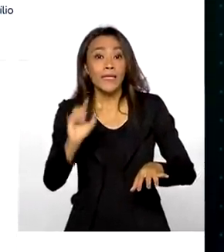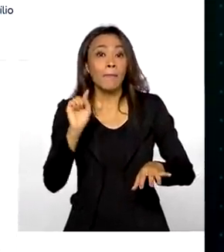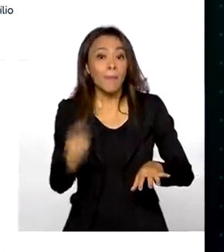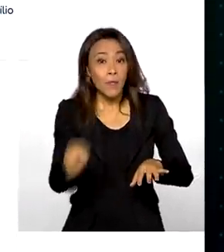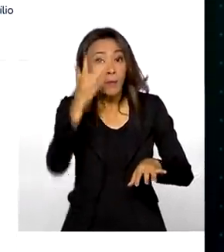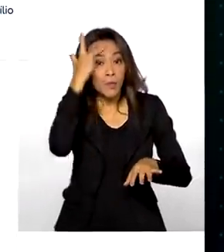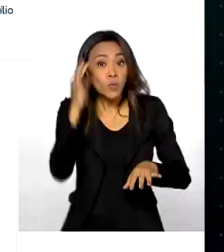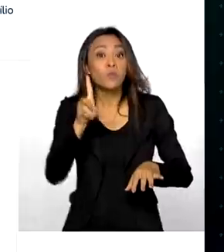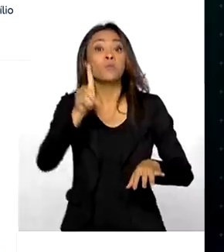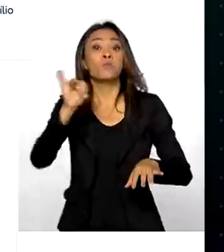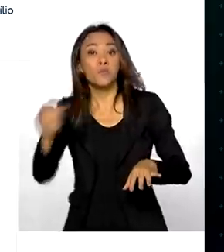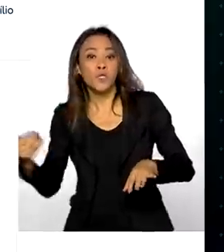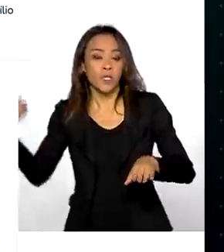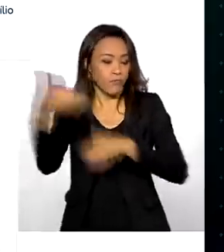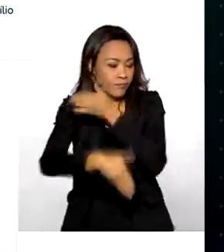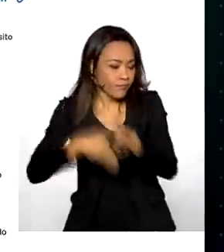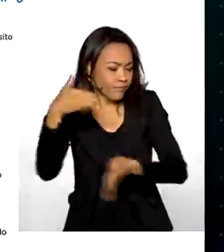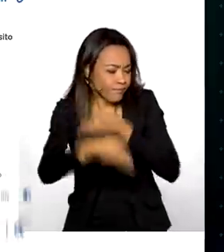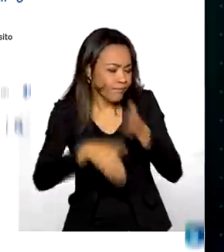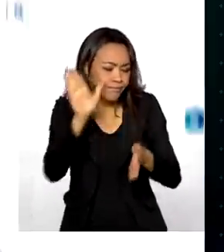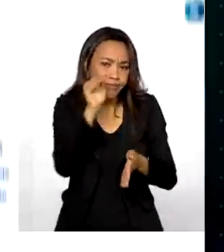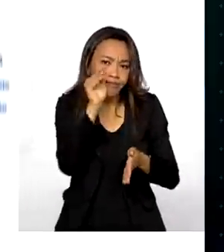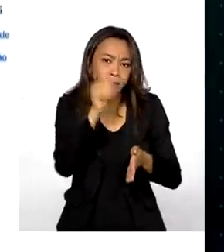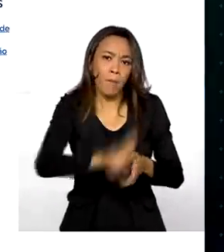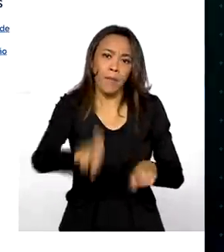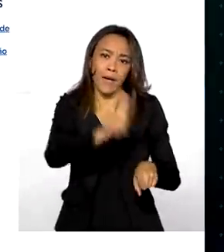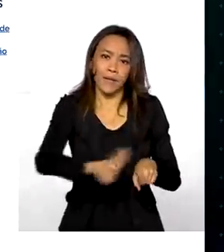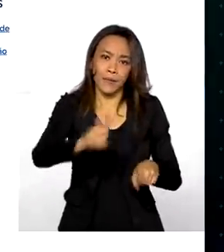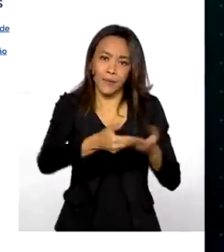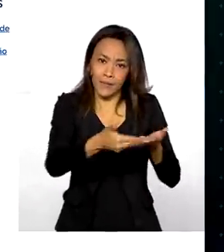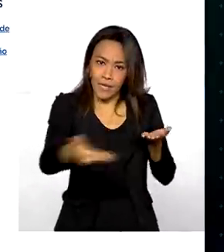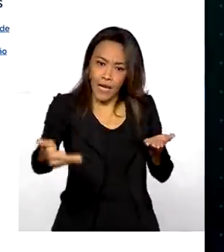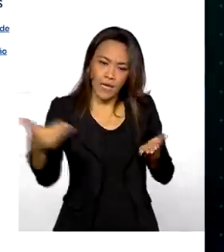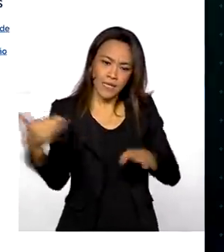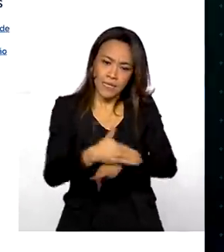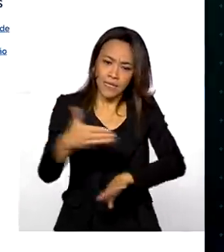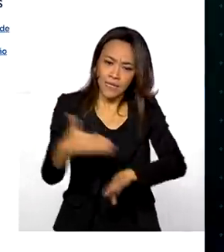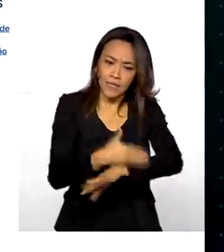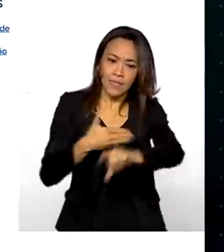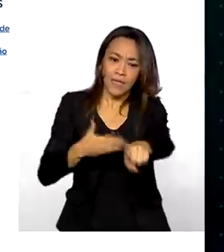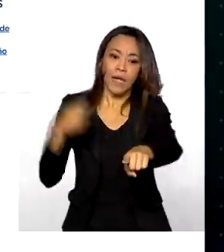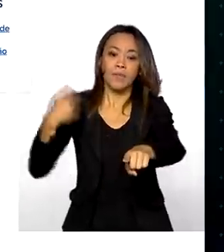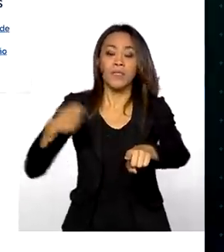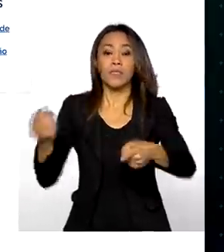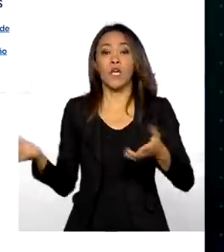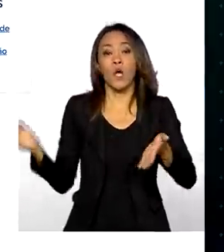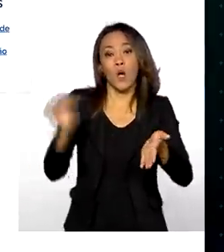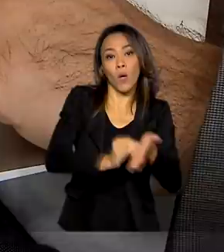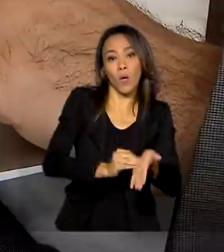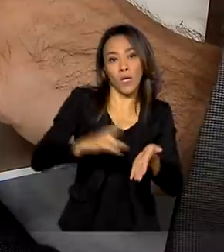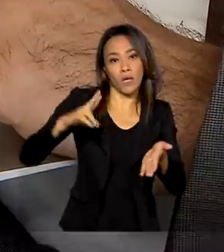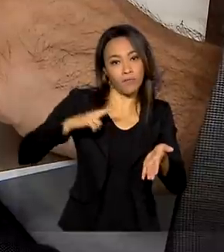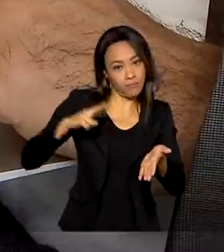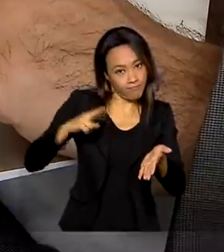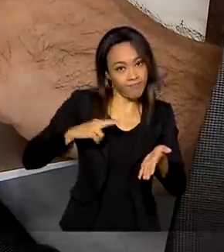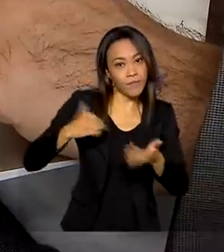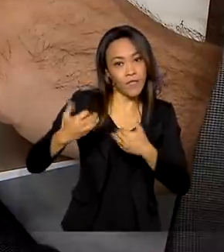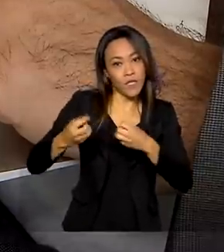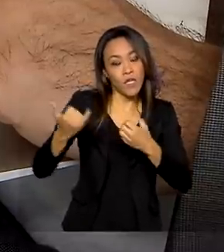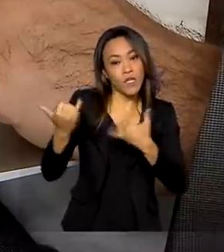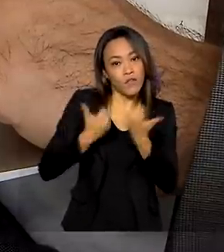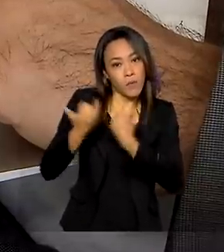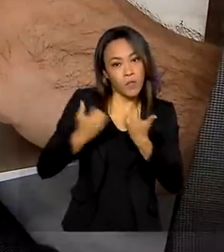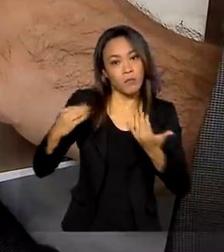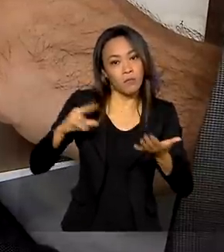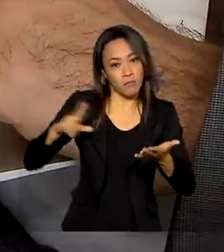plataforma para usar os serviços públicos. E para acessar, é preciso colocar os dados pessoais. E o governo